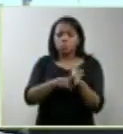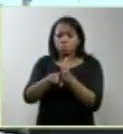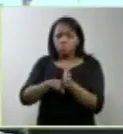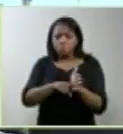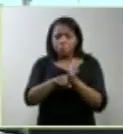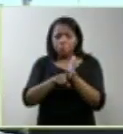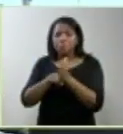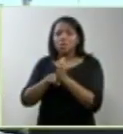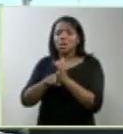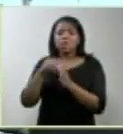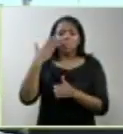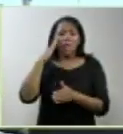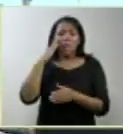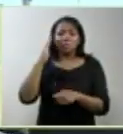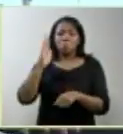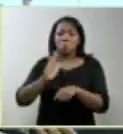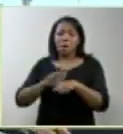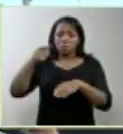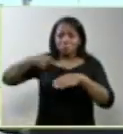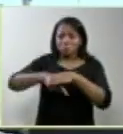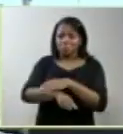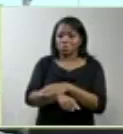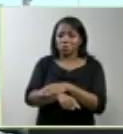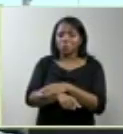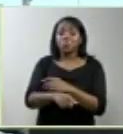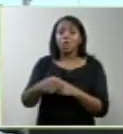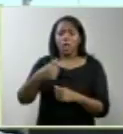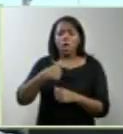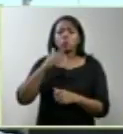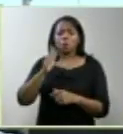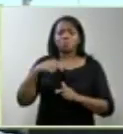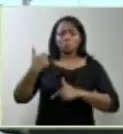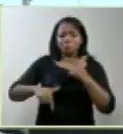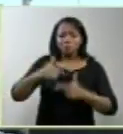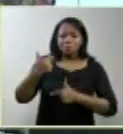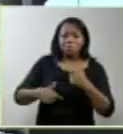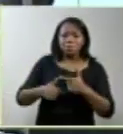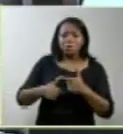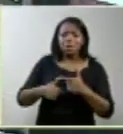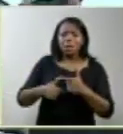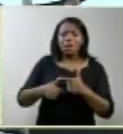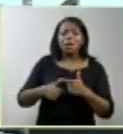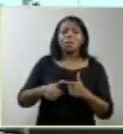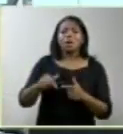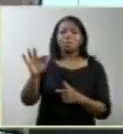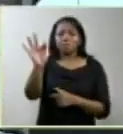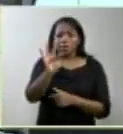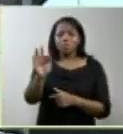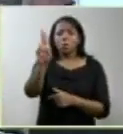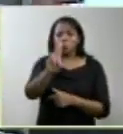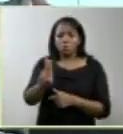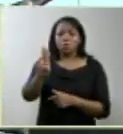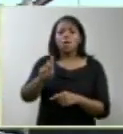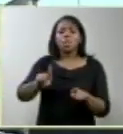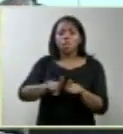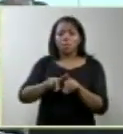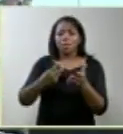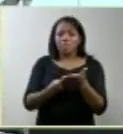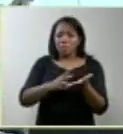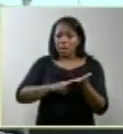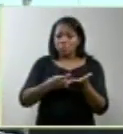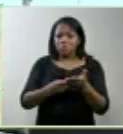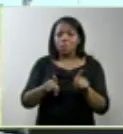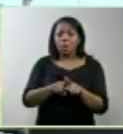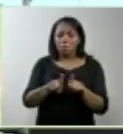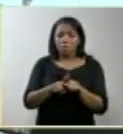assunto muito mais do que eu. Eu trabalho muito na universidade tentando traduzir para o grande público, para os professores de